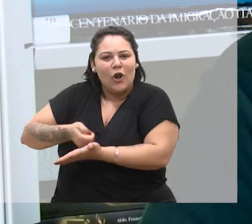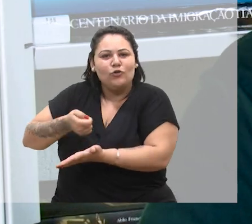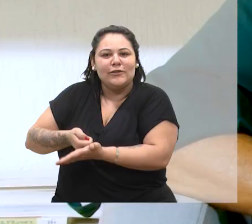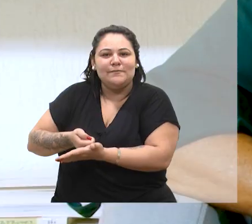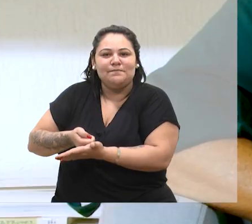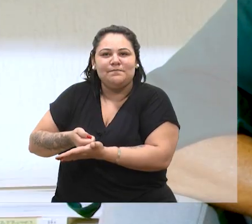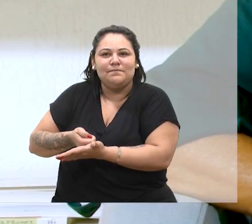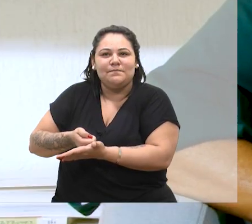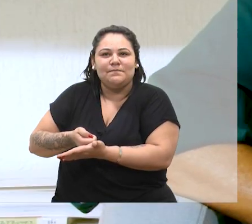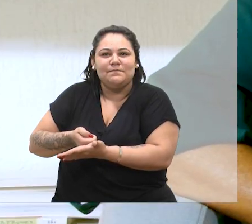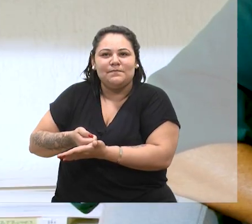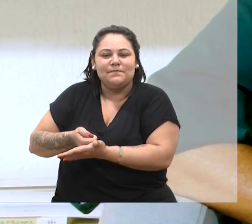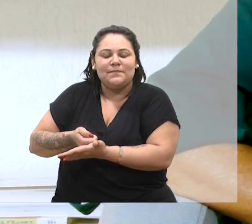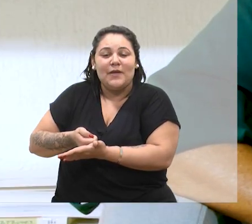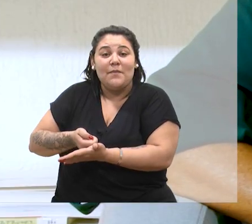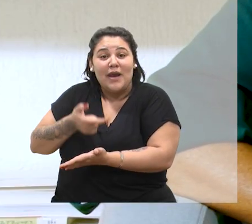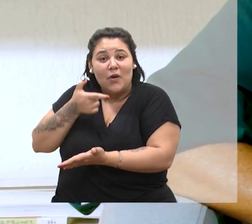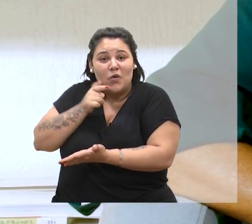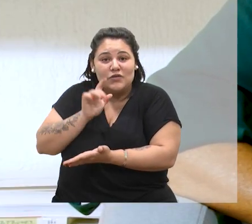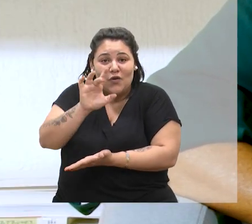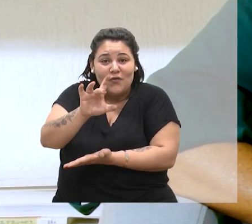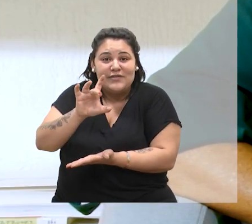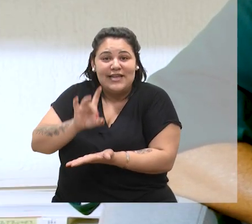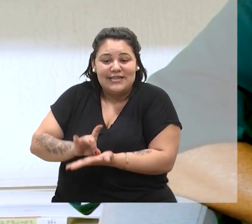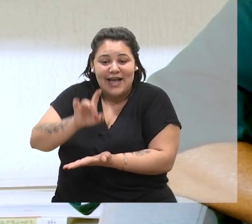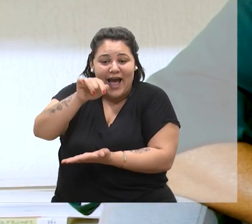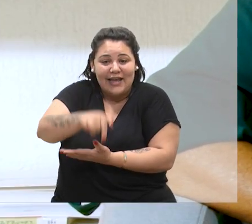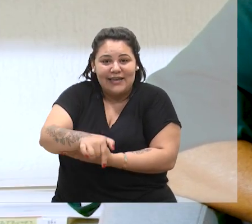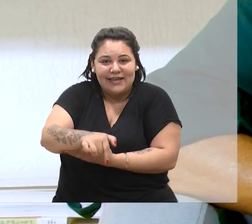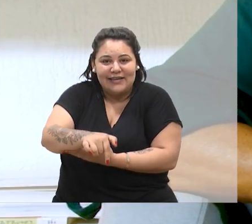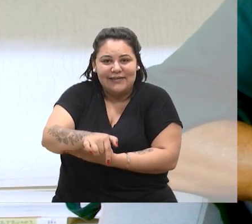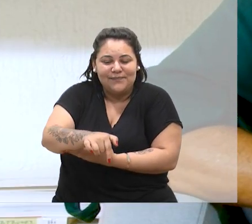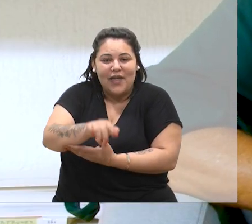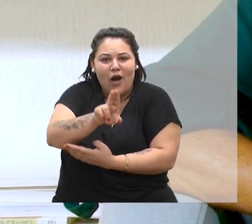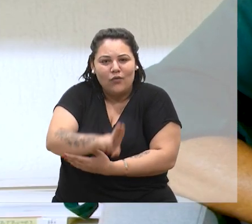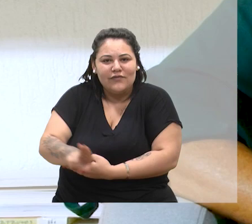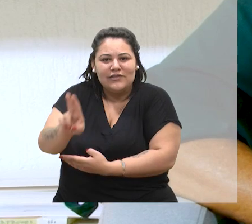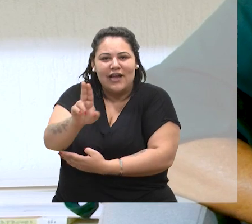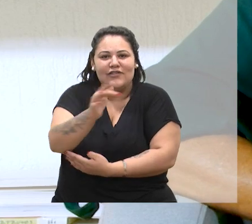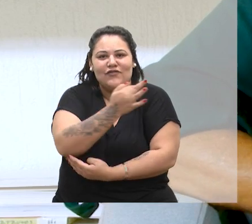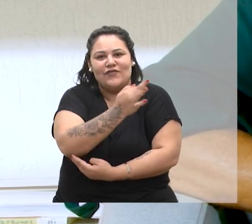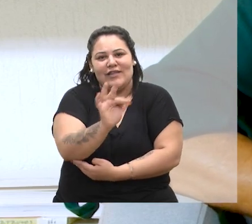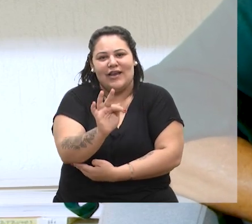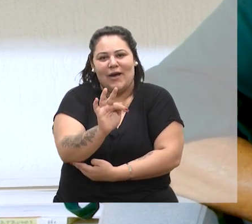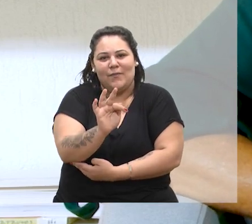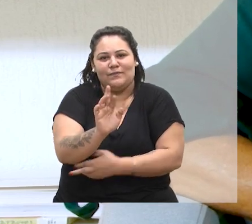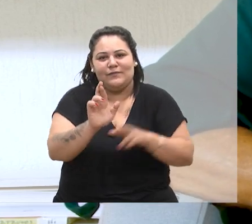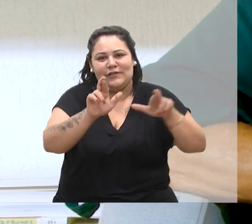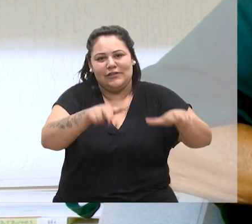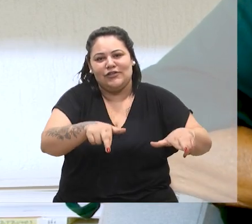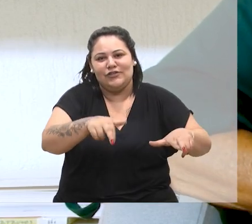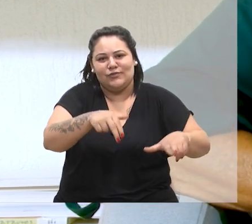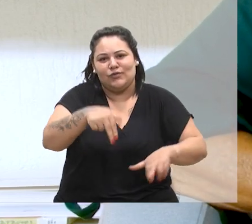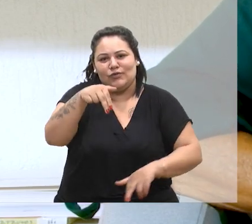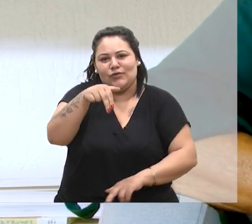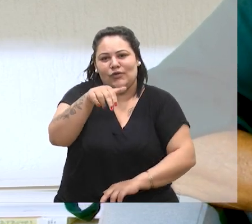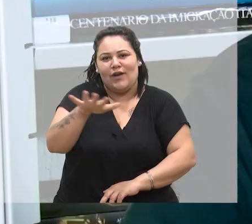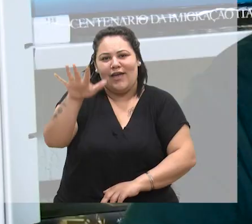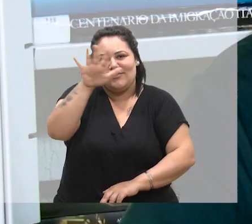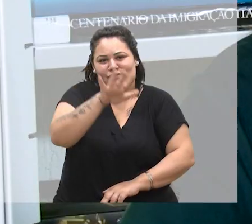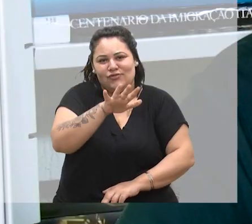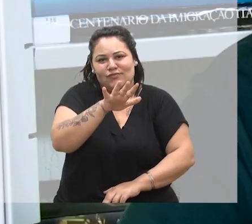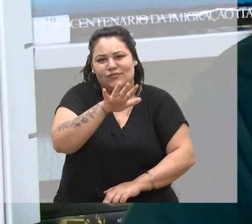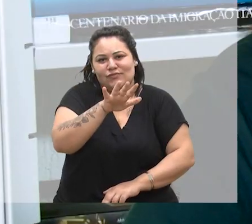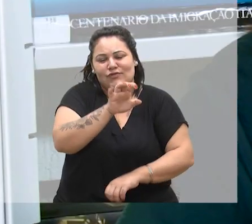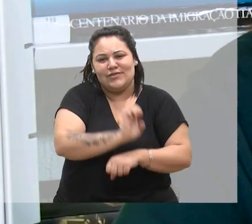luta pela implantação da Universidade Federal aqui na região Nordeste do Estado, que é uma região